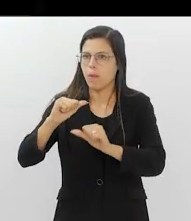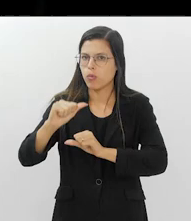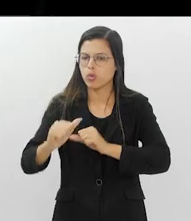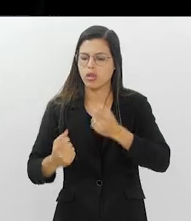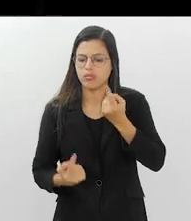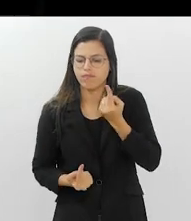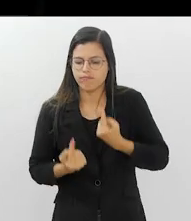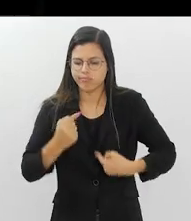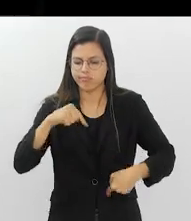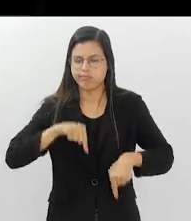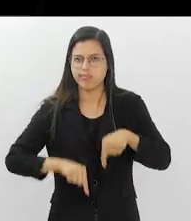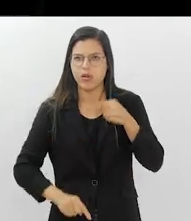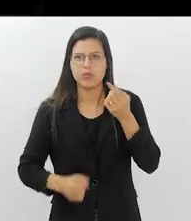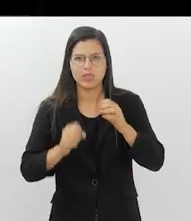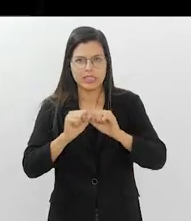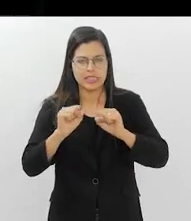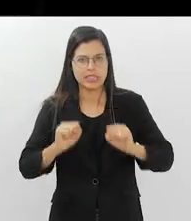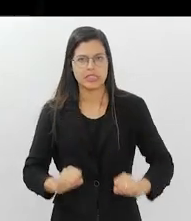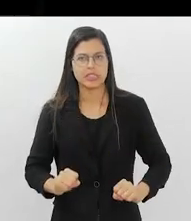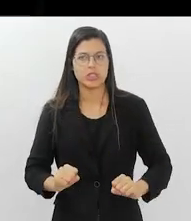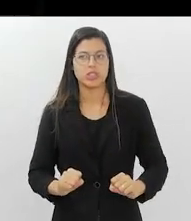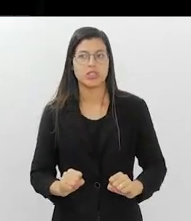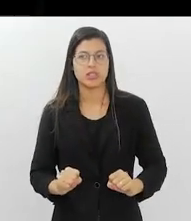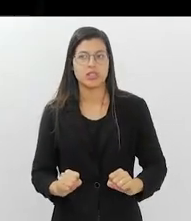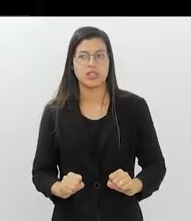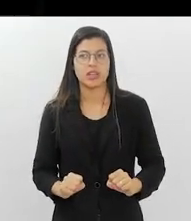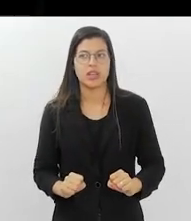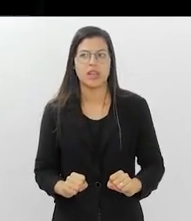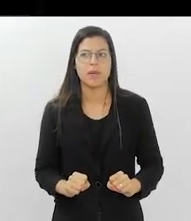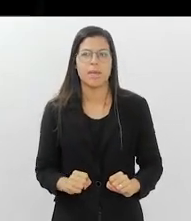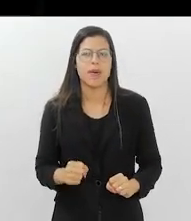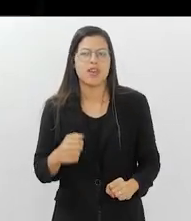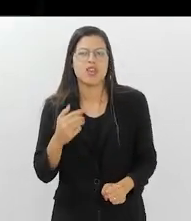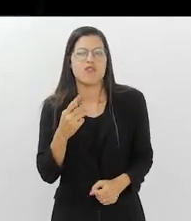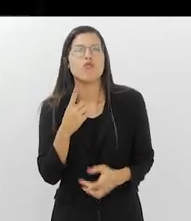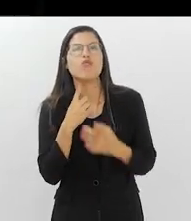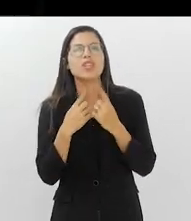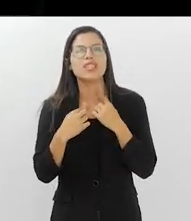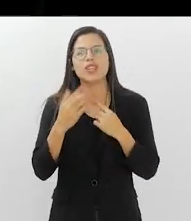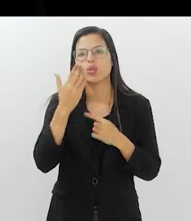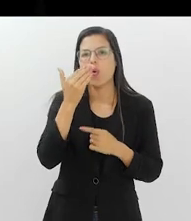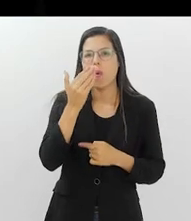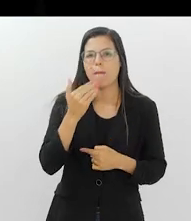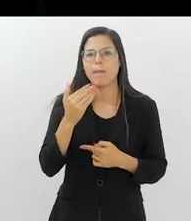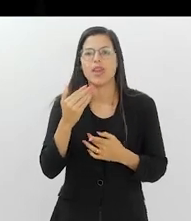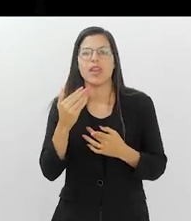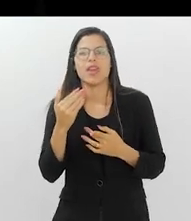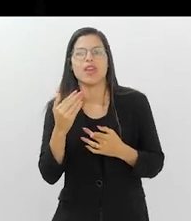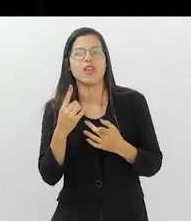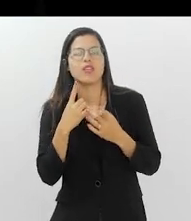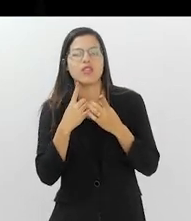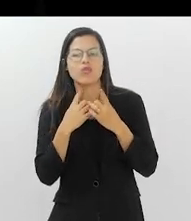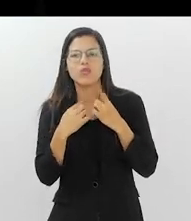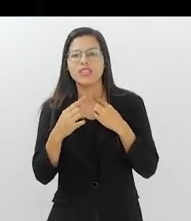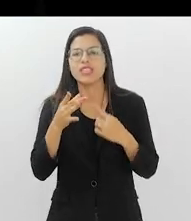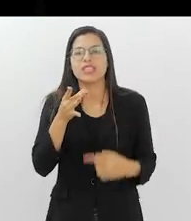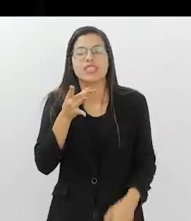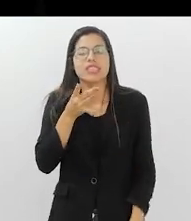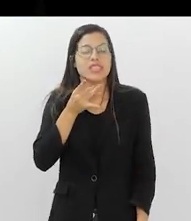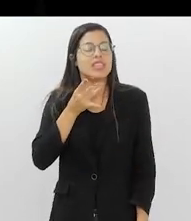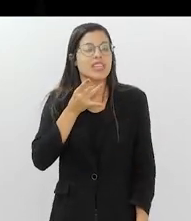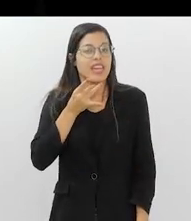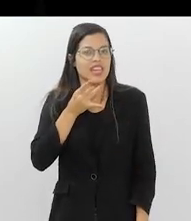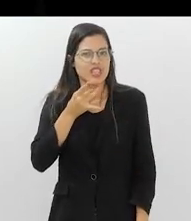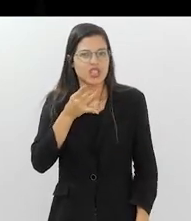sistema nervoso no sentido dos principais centros, centro de saciedade, centro da sede, centro da fome, isso tudo com